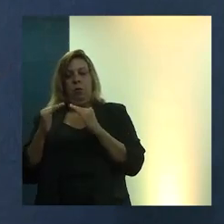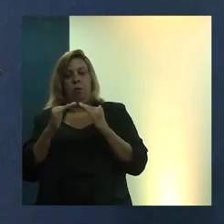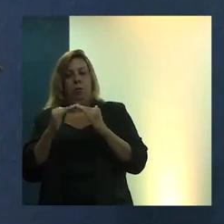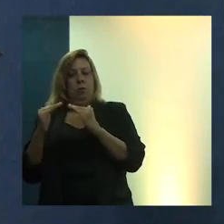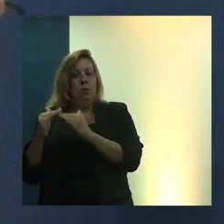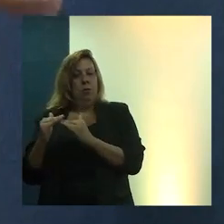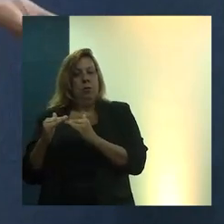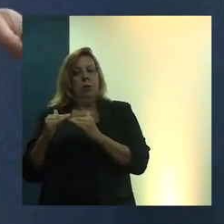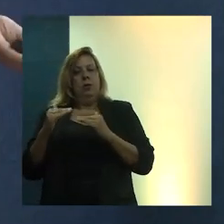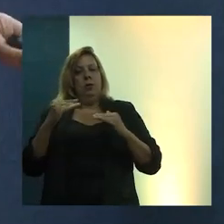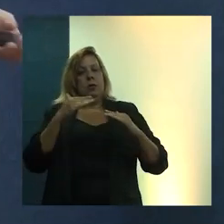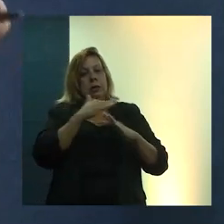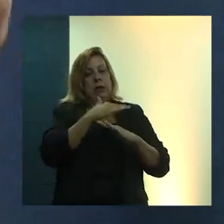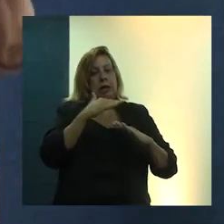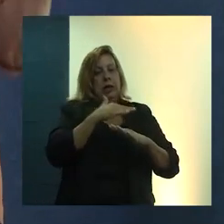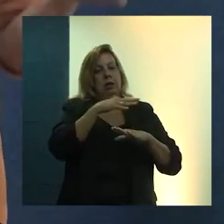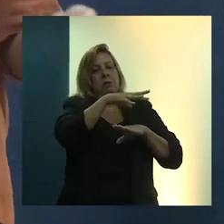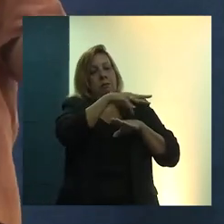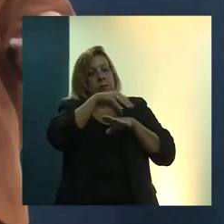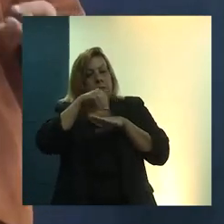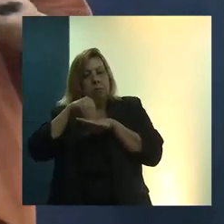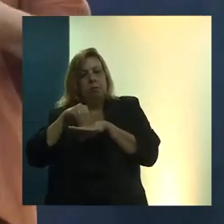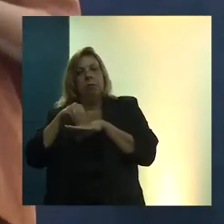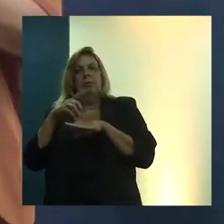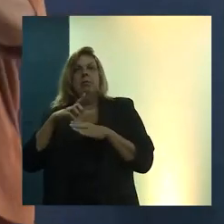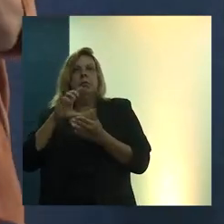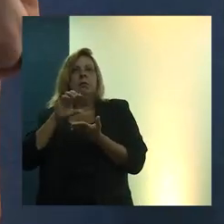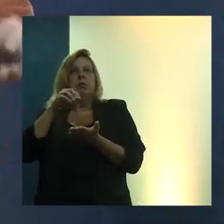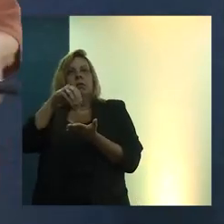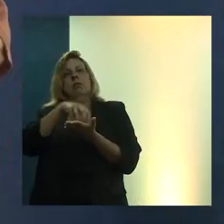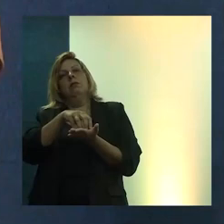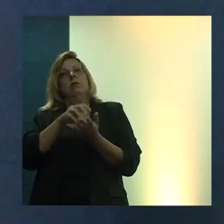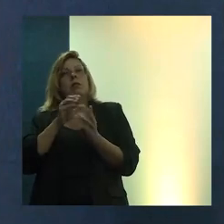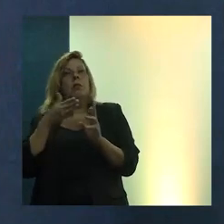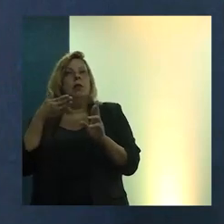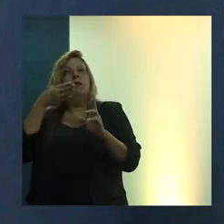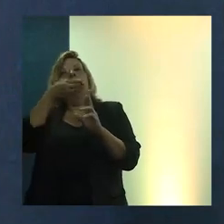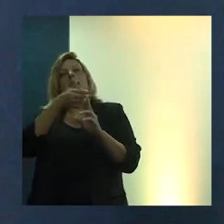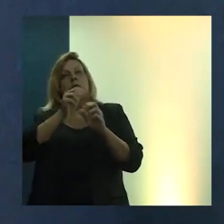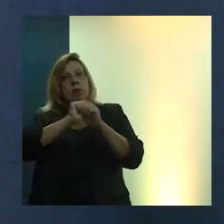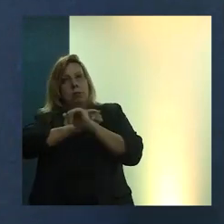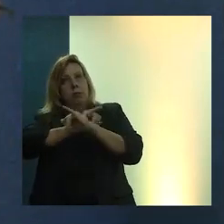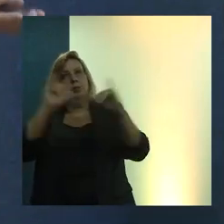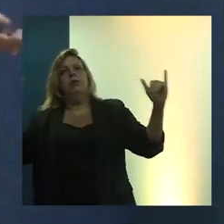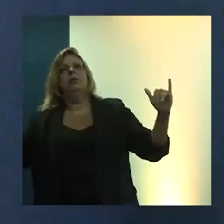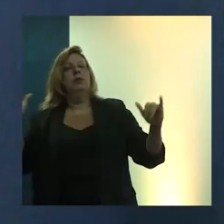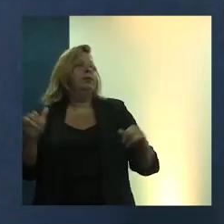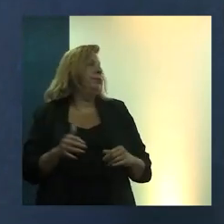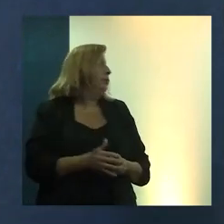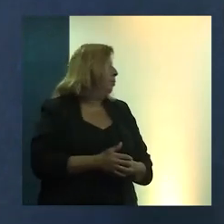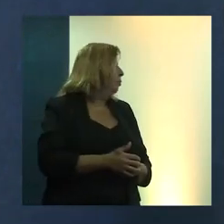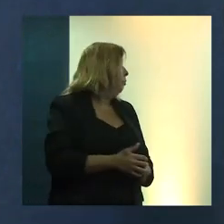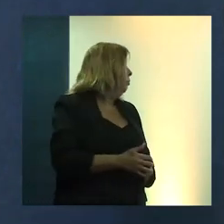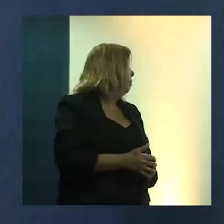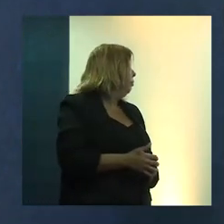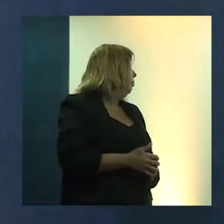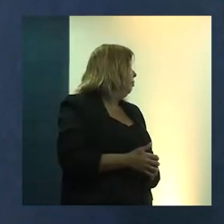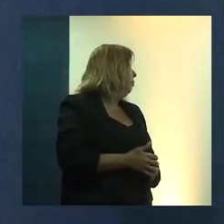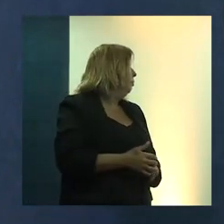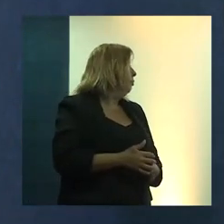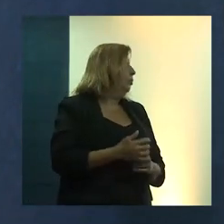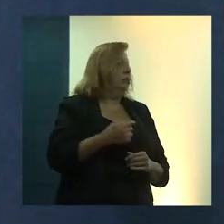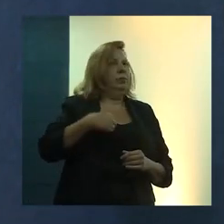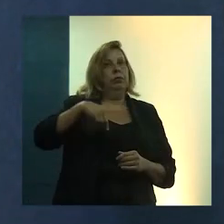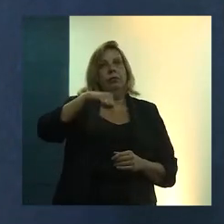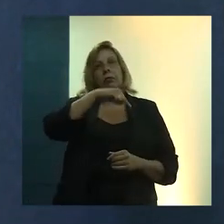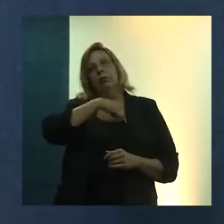como a sistematizar informações para um centro de referência, ou seja, divulgar, mobilizar. Então, isso é o que nós entendemos como